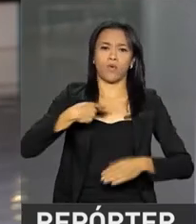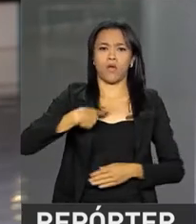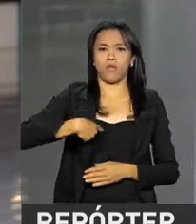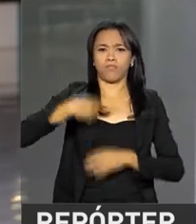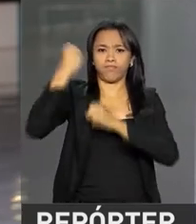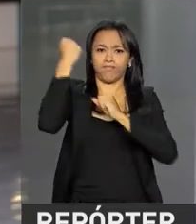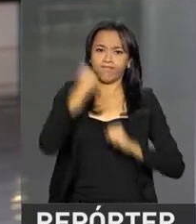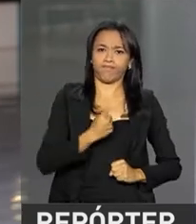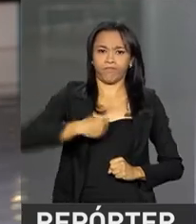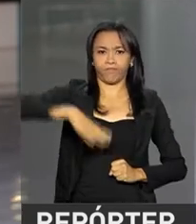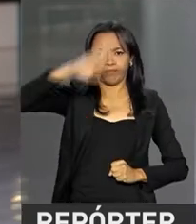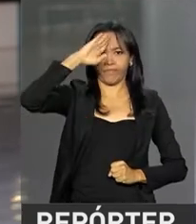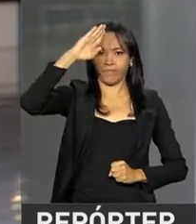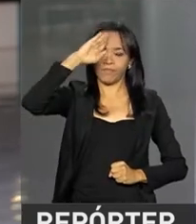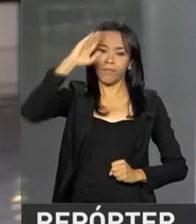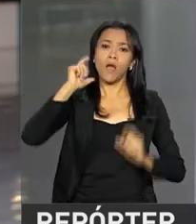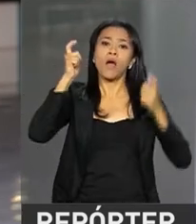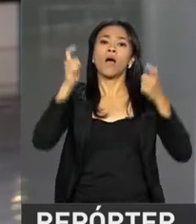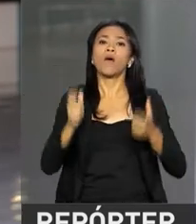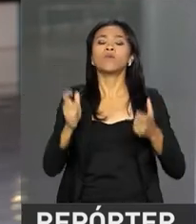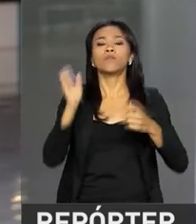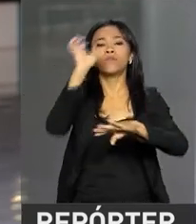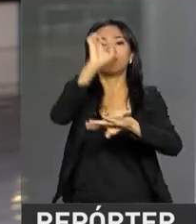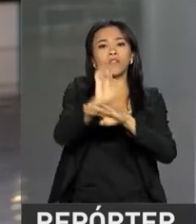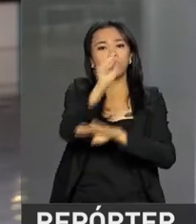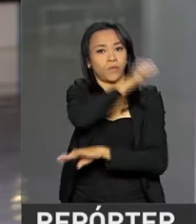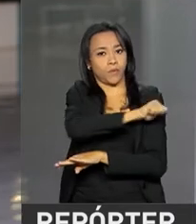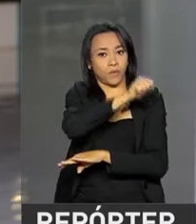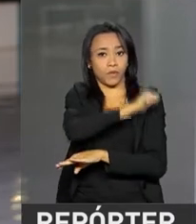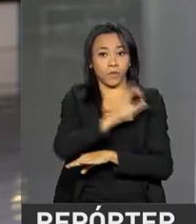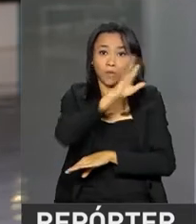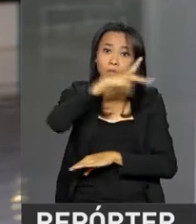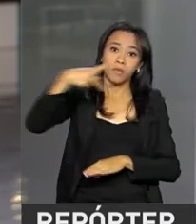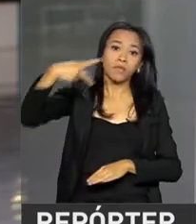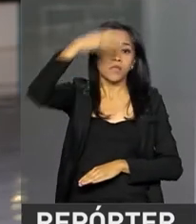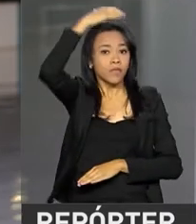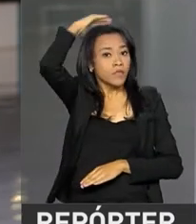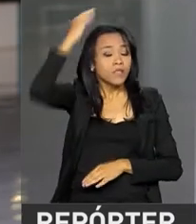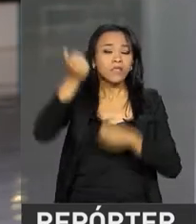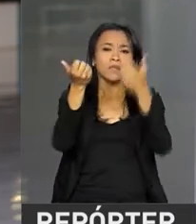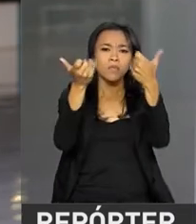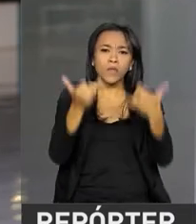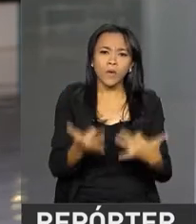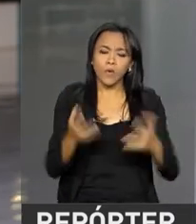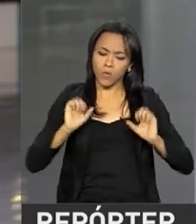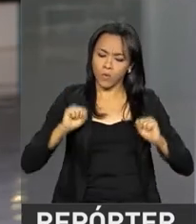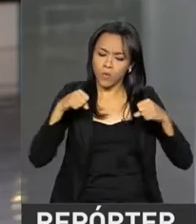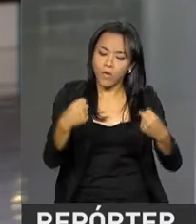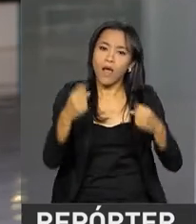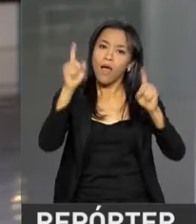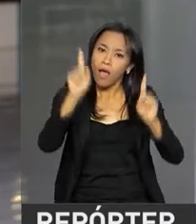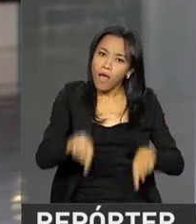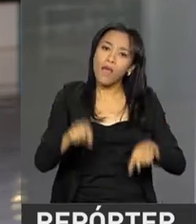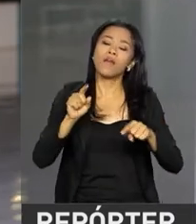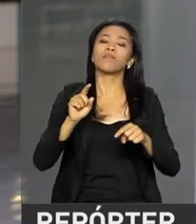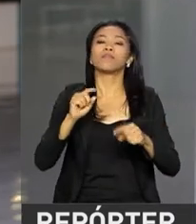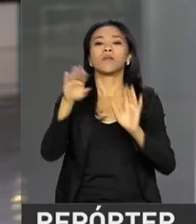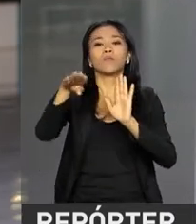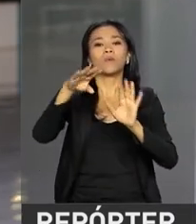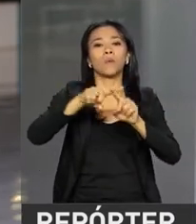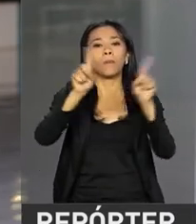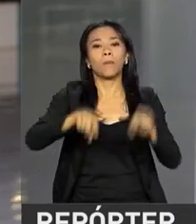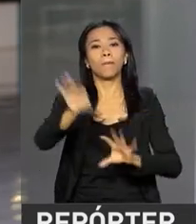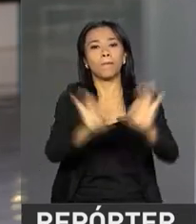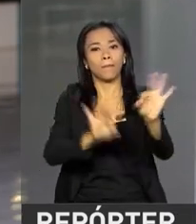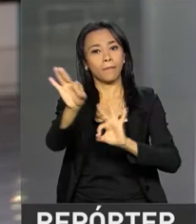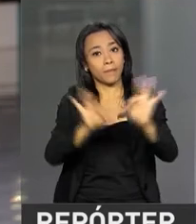pública no estado do Rio de Janeiro. Segundo o presidente Michel Temer, o reforço faz parte do Plano Nacional de Segurança.